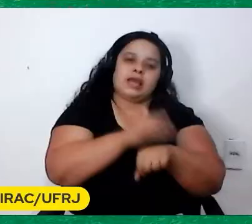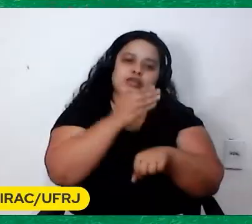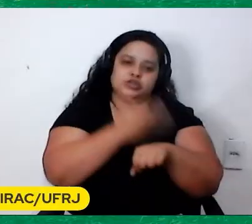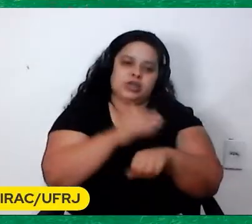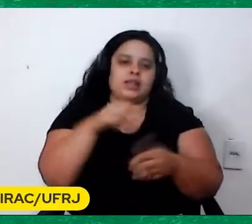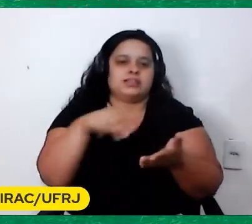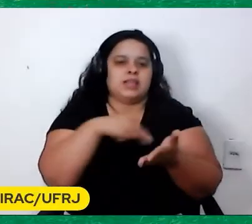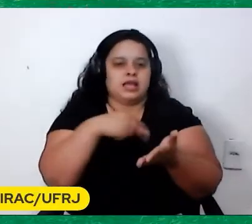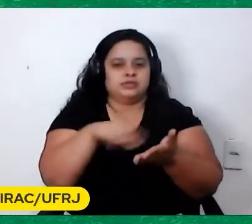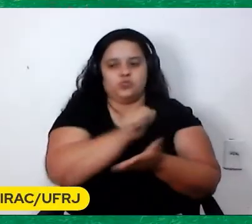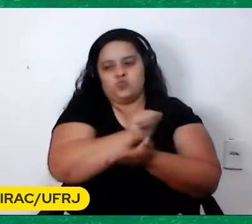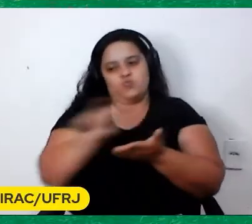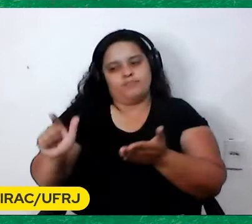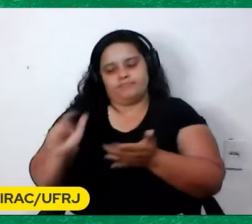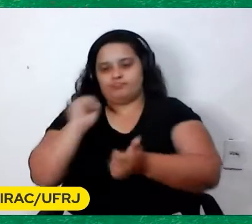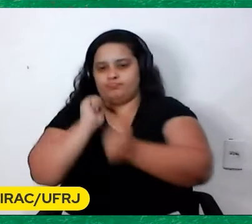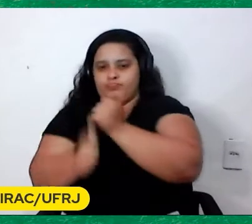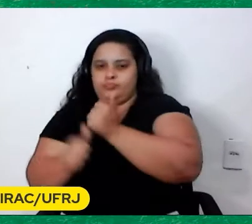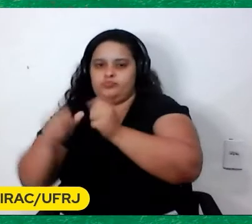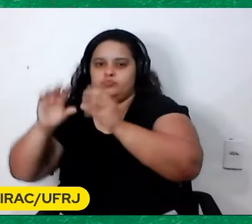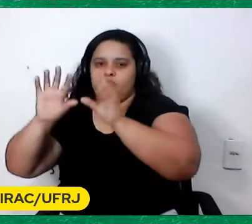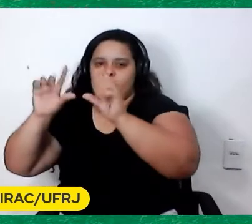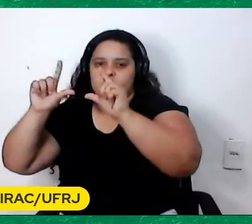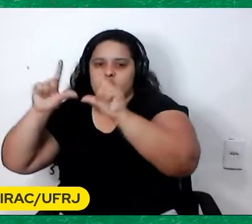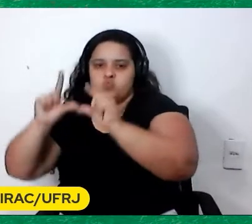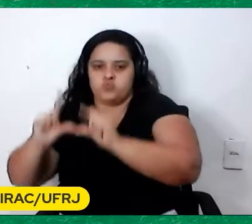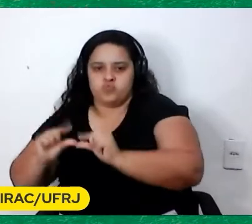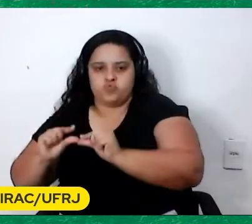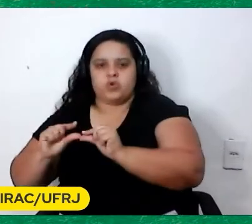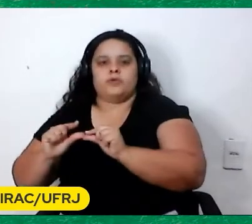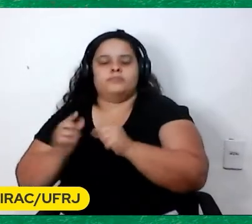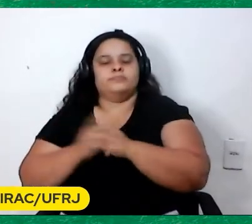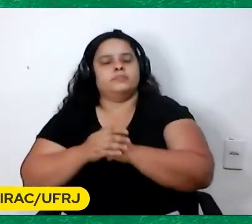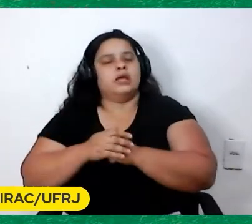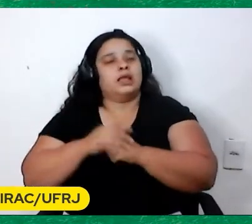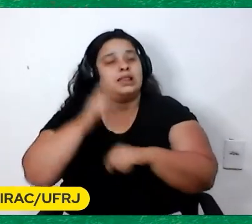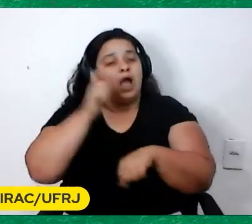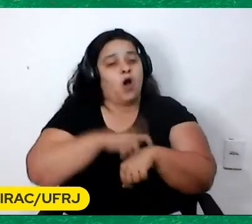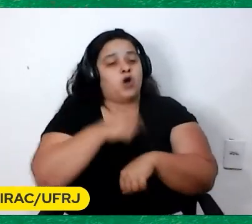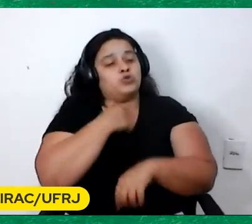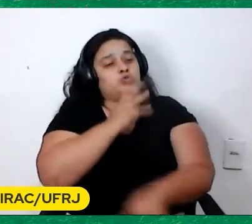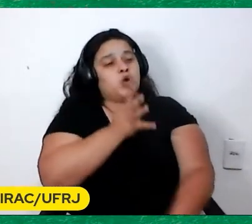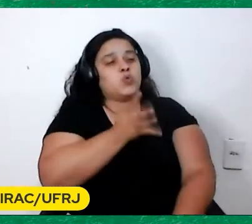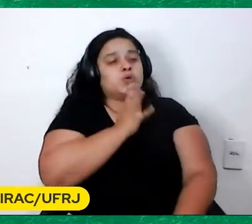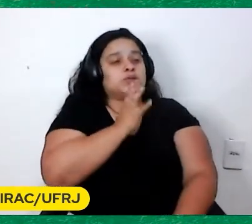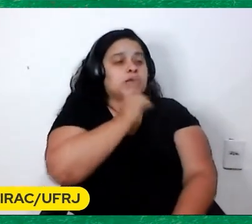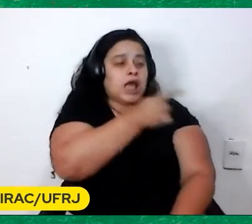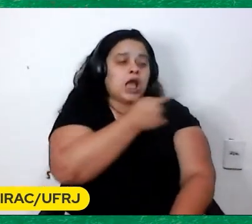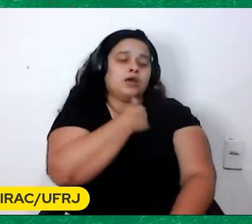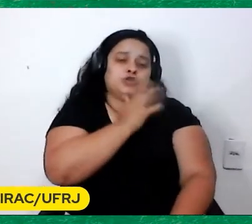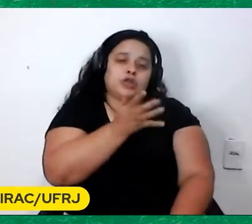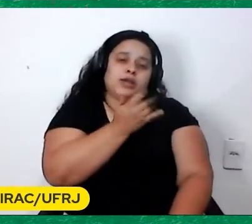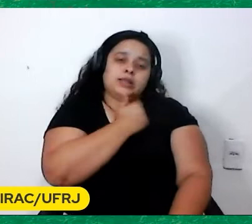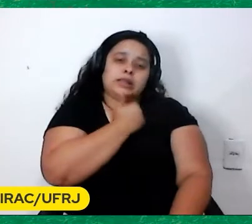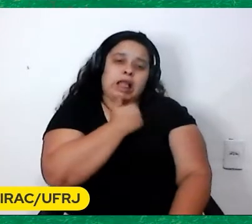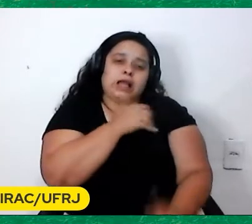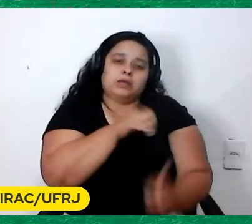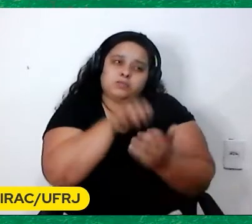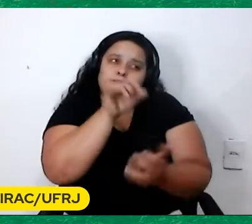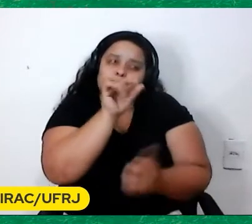Eu quando conheci ele Ele já era Já era um pouco mais velho Então Eu não participei